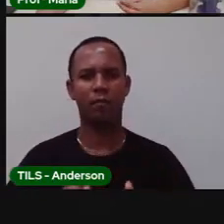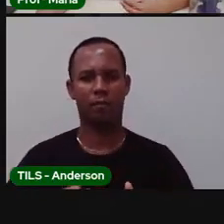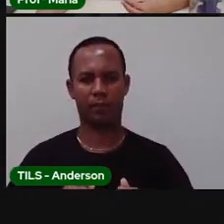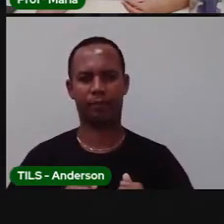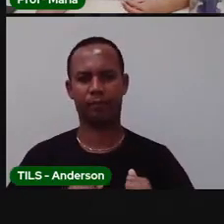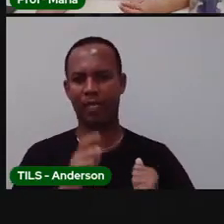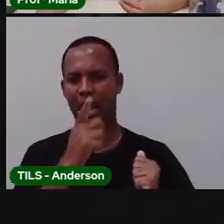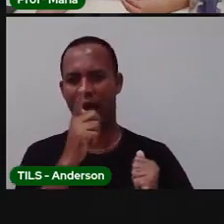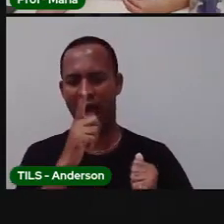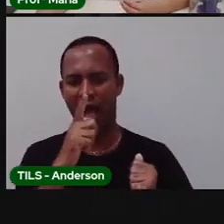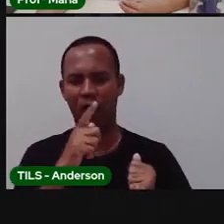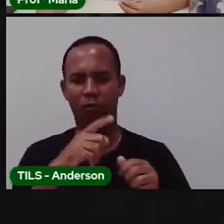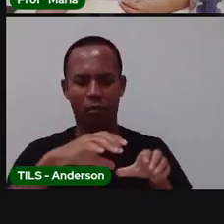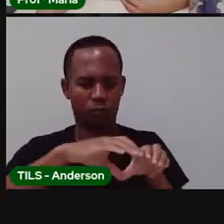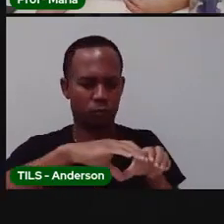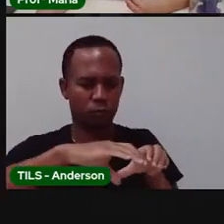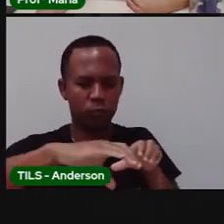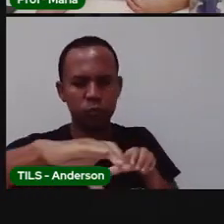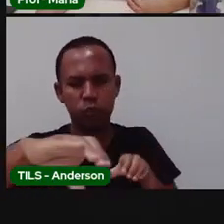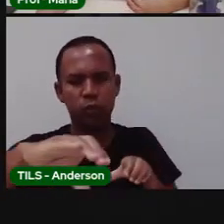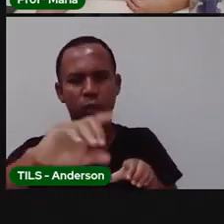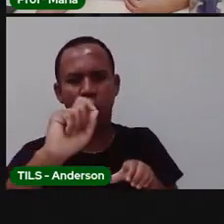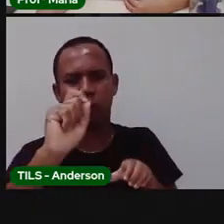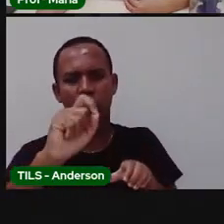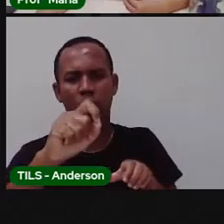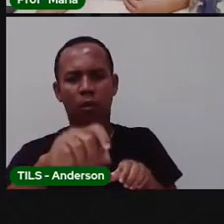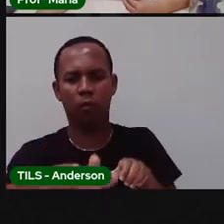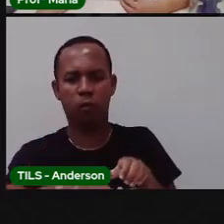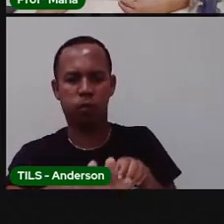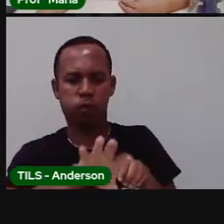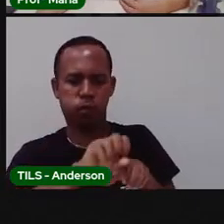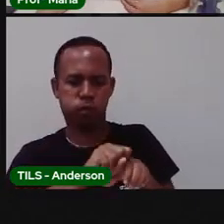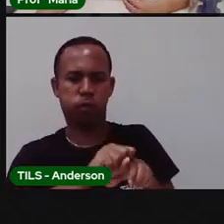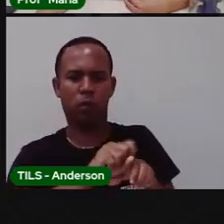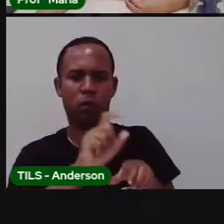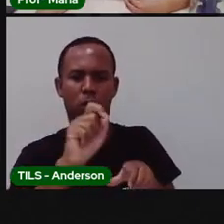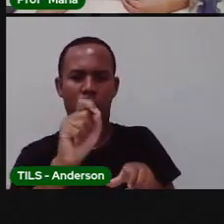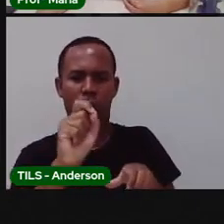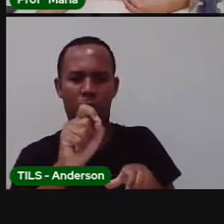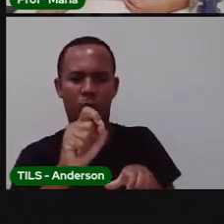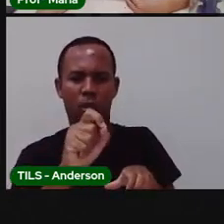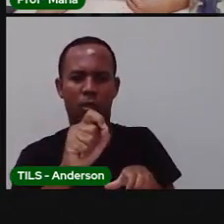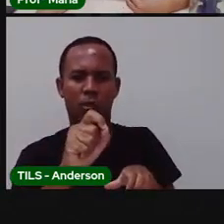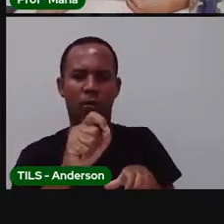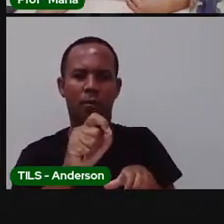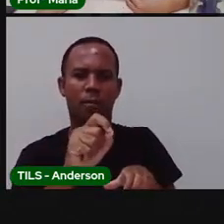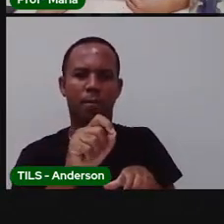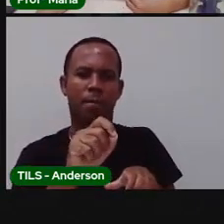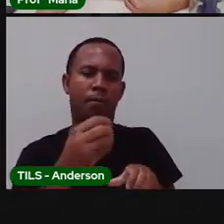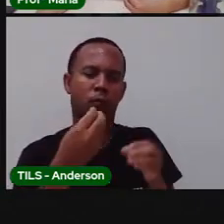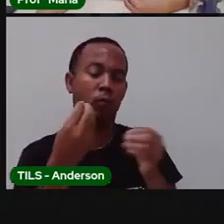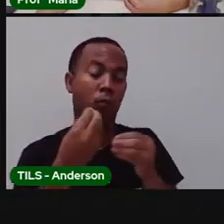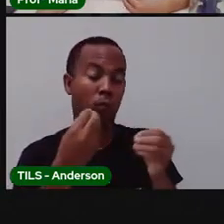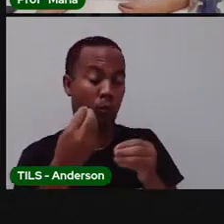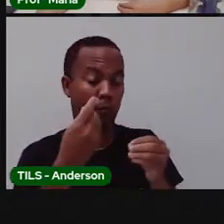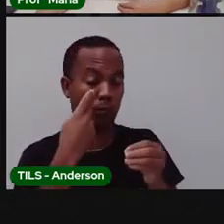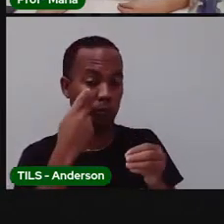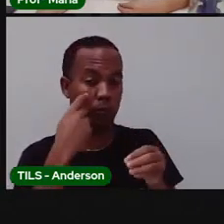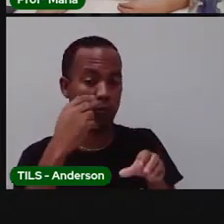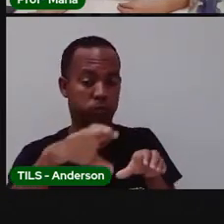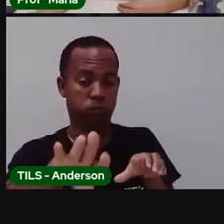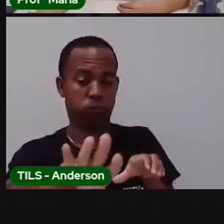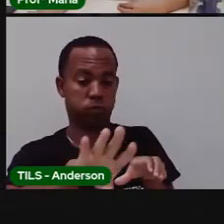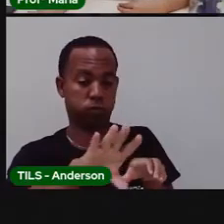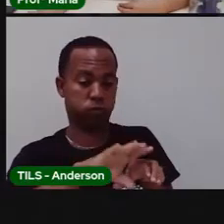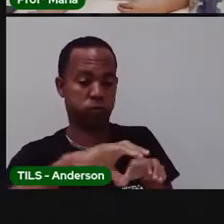retirada dos rios ou represas por meio de equipamentos chamadas chamadas bombas de água e conduzida